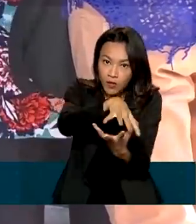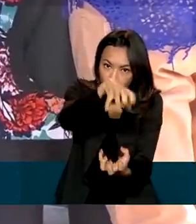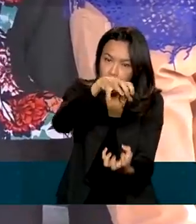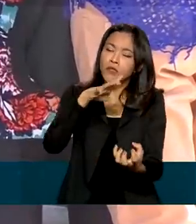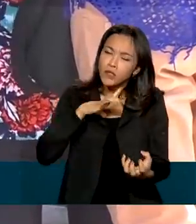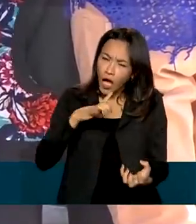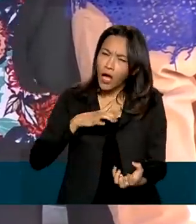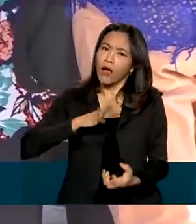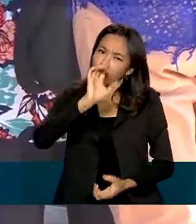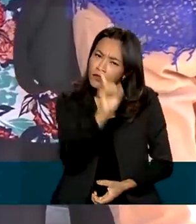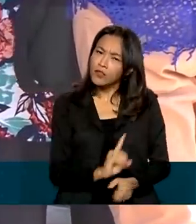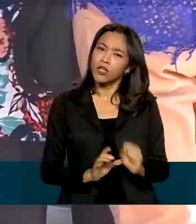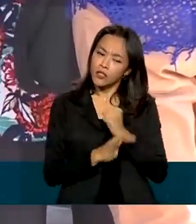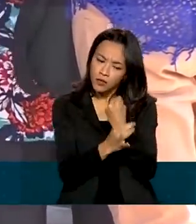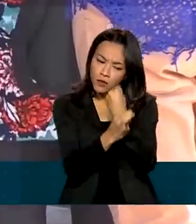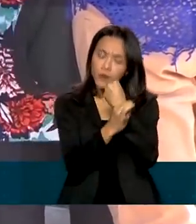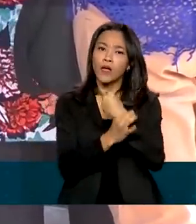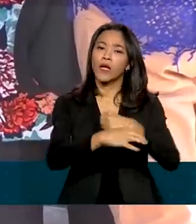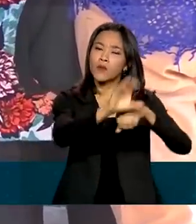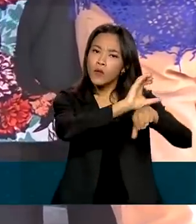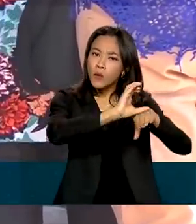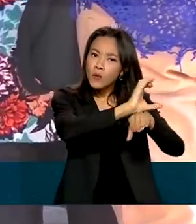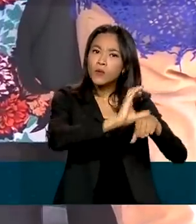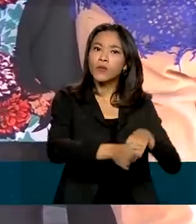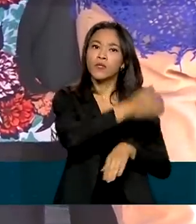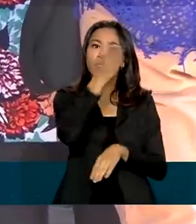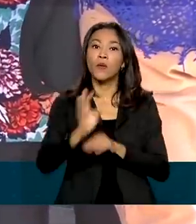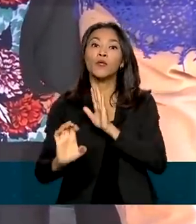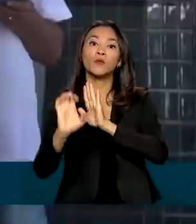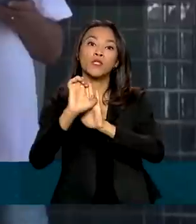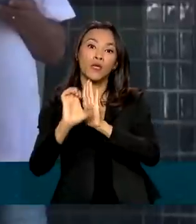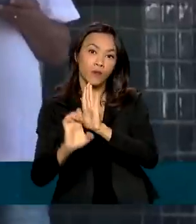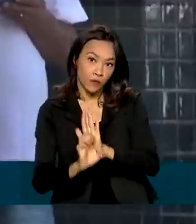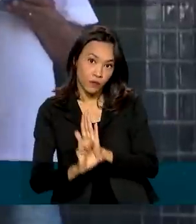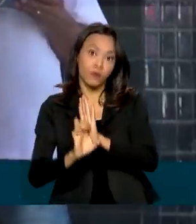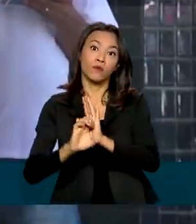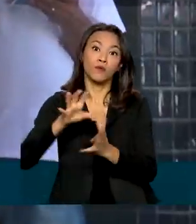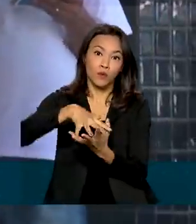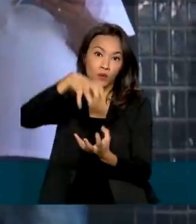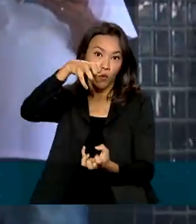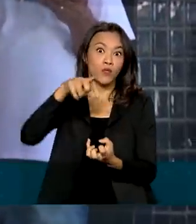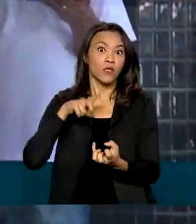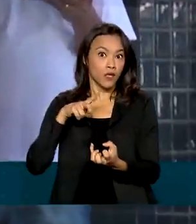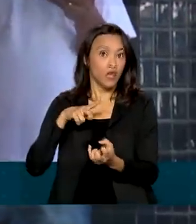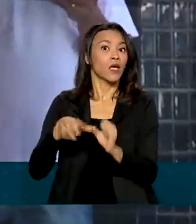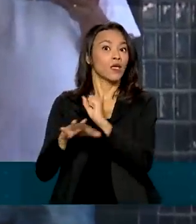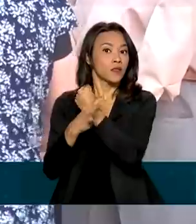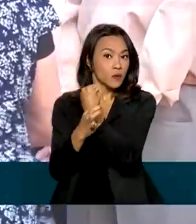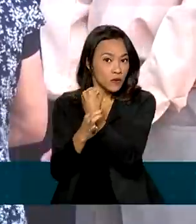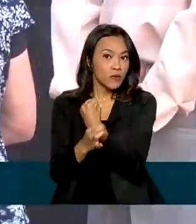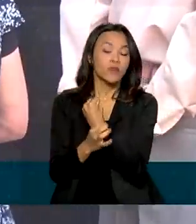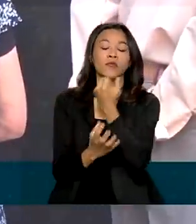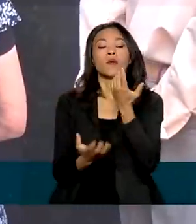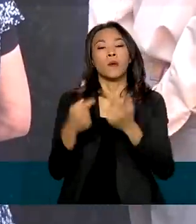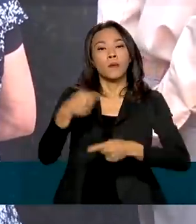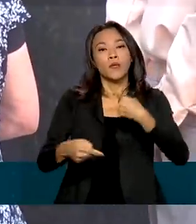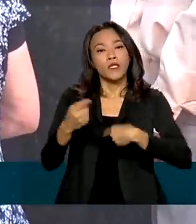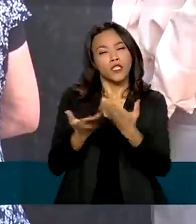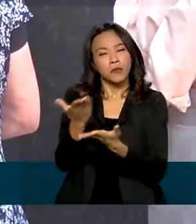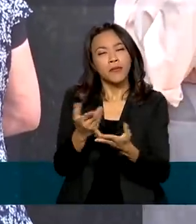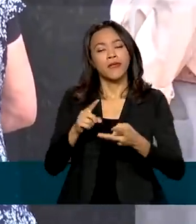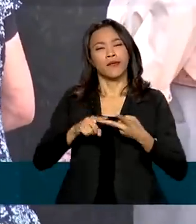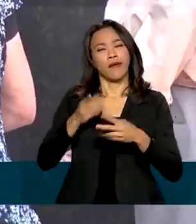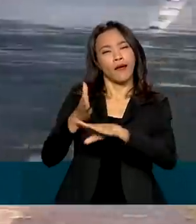direitos garantidos na Constituição Federal e no Estatuto do Idoso, que asseguram políticas de atendimento, acesso à